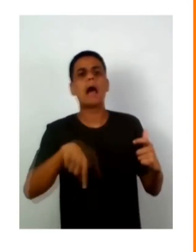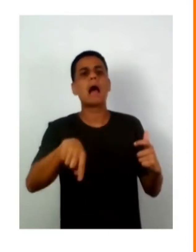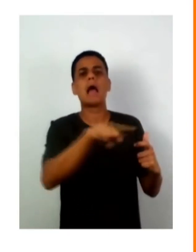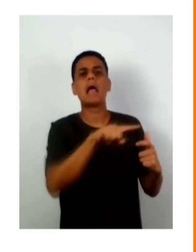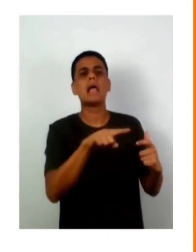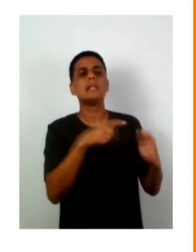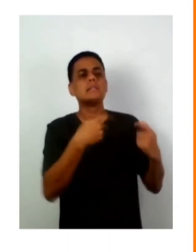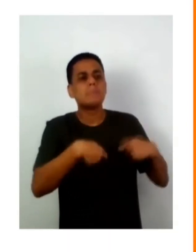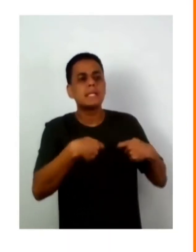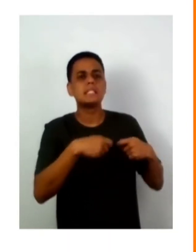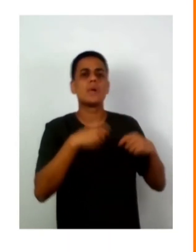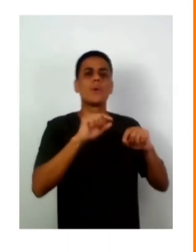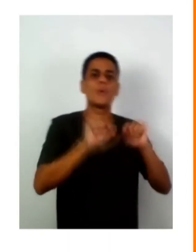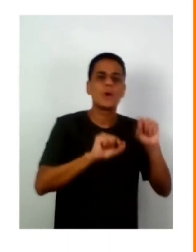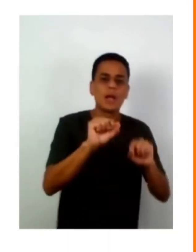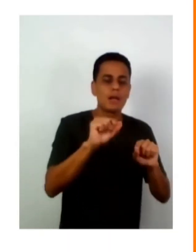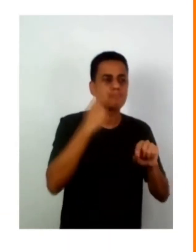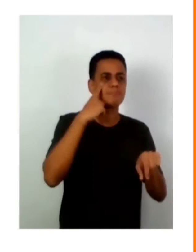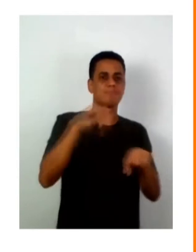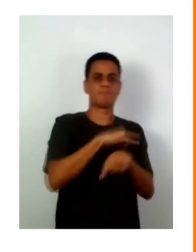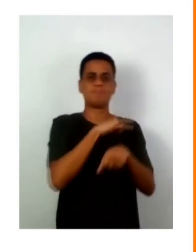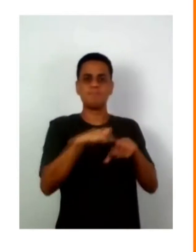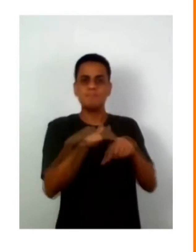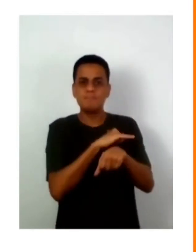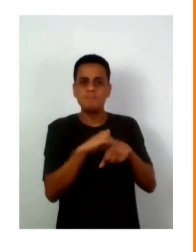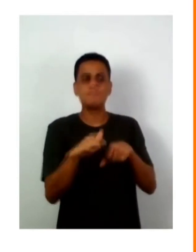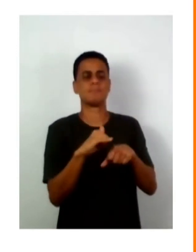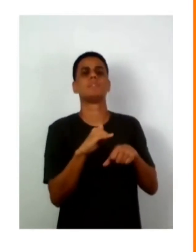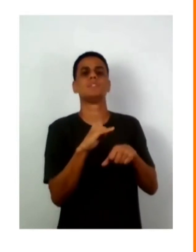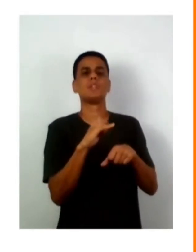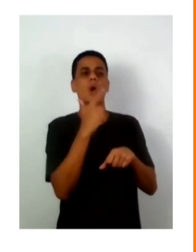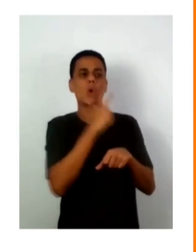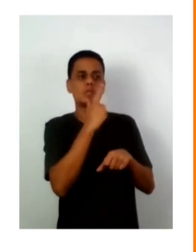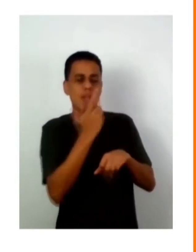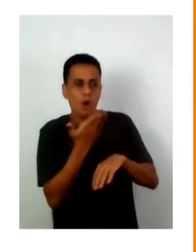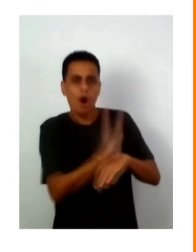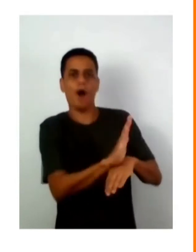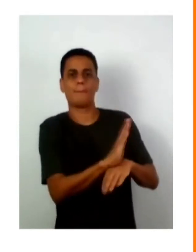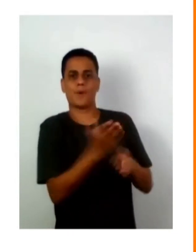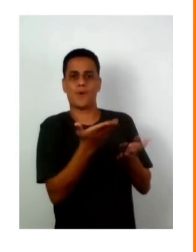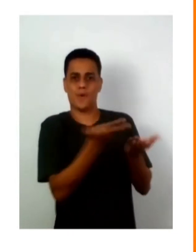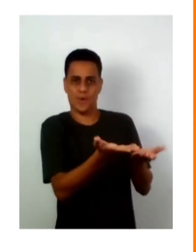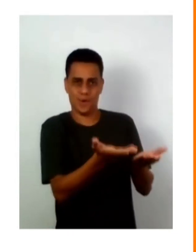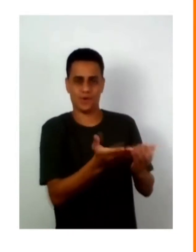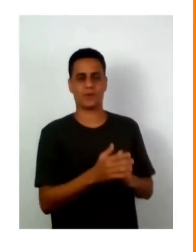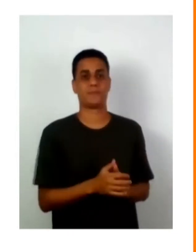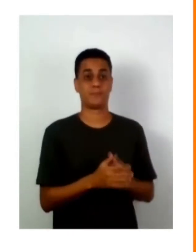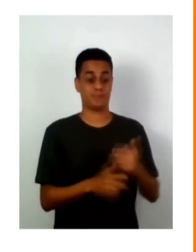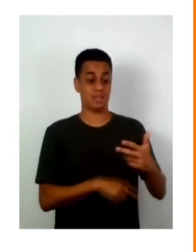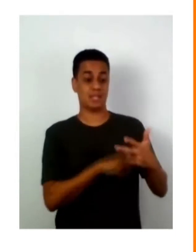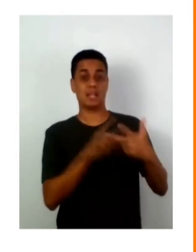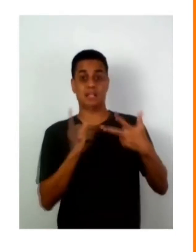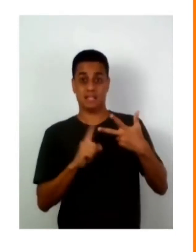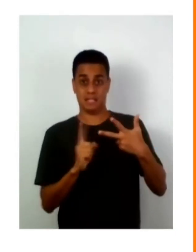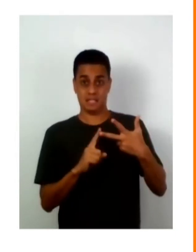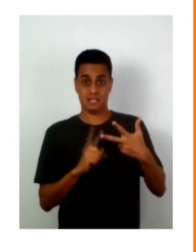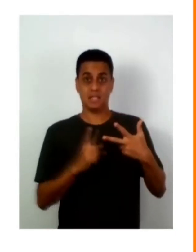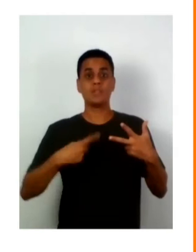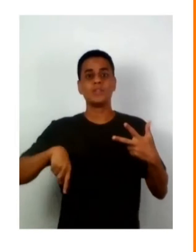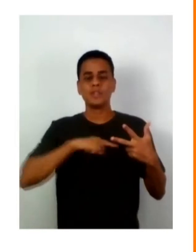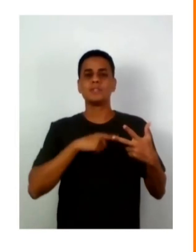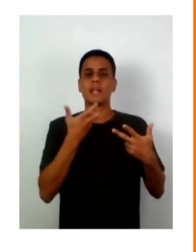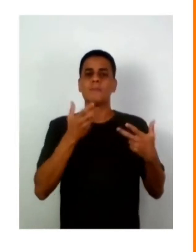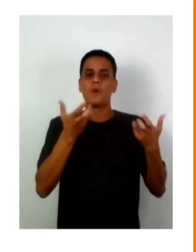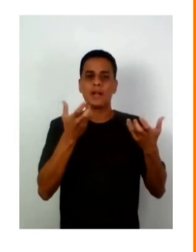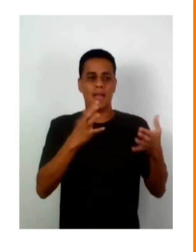são as necessidades das elites desse país para abrir espaço para a diversidade e olhar não só para eles, mas sim